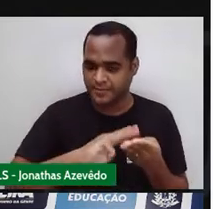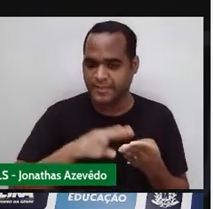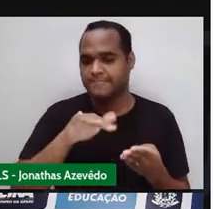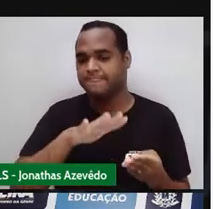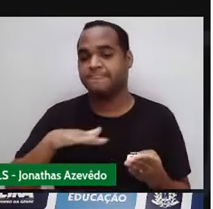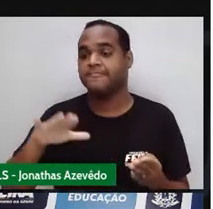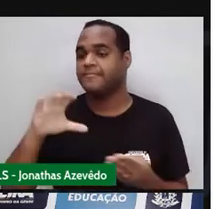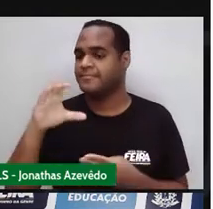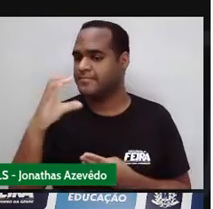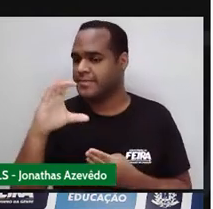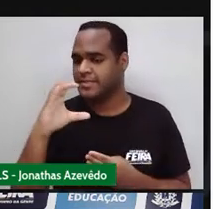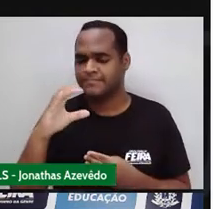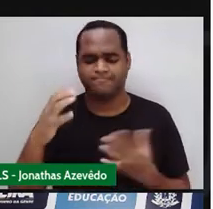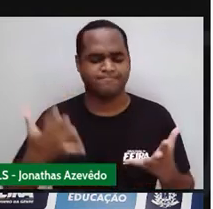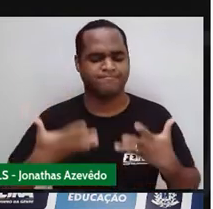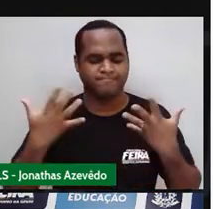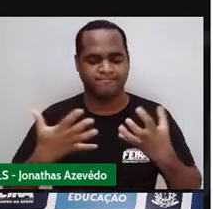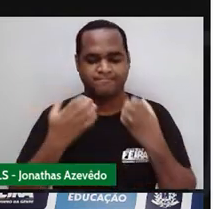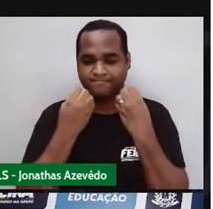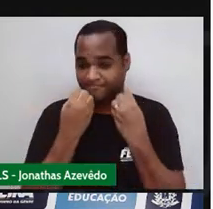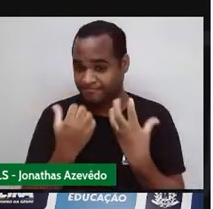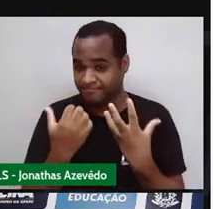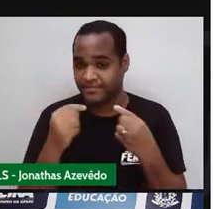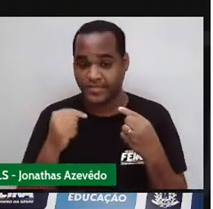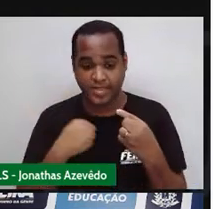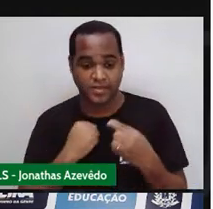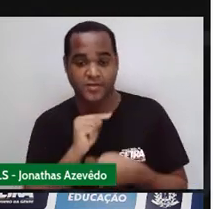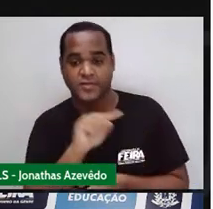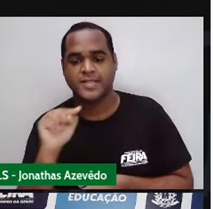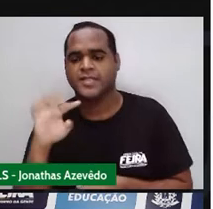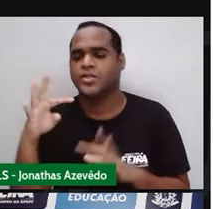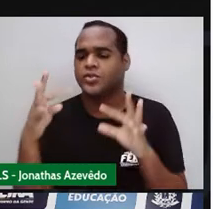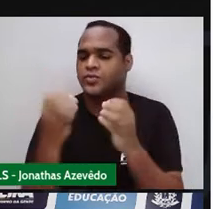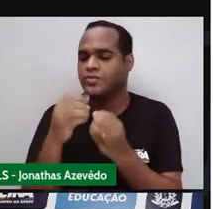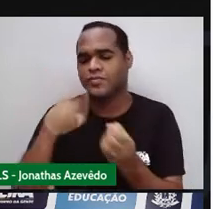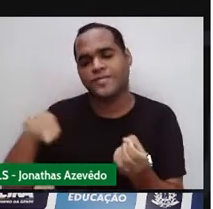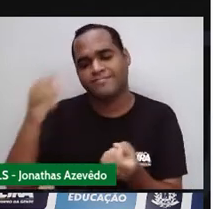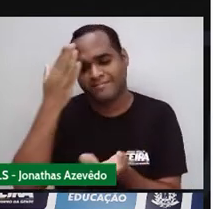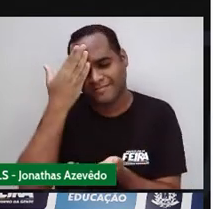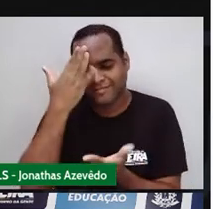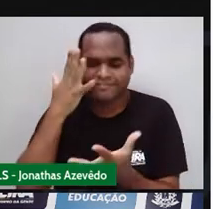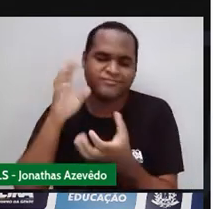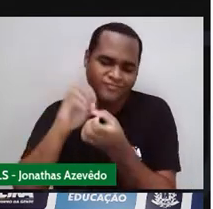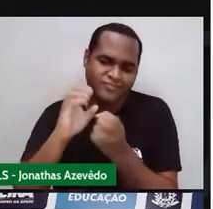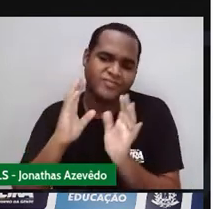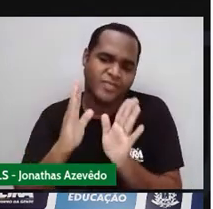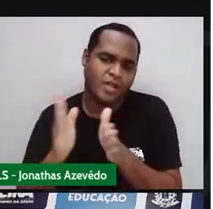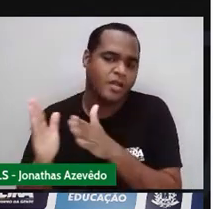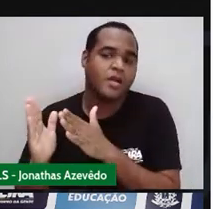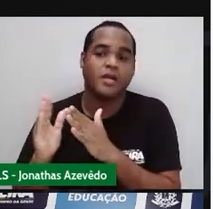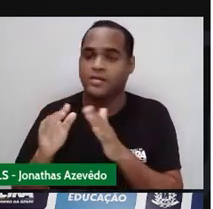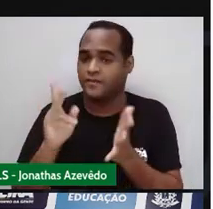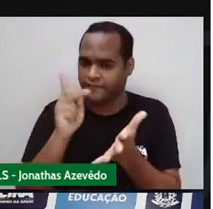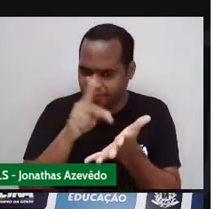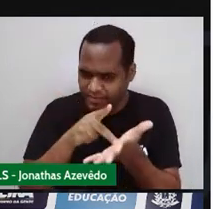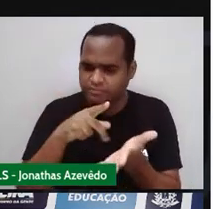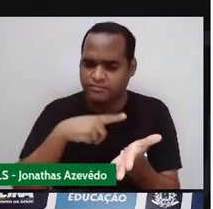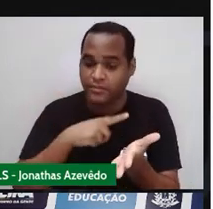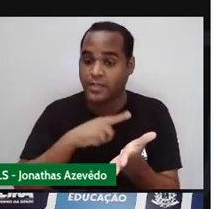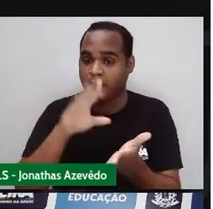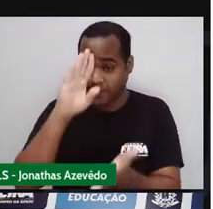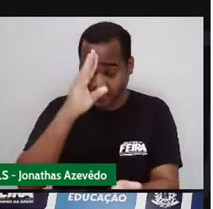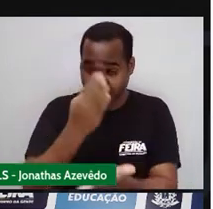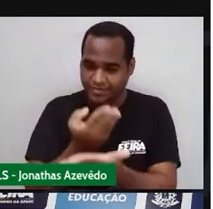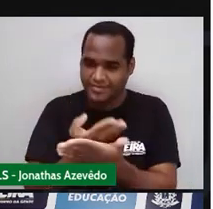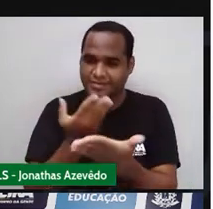encantadora, disso eu, você, todos nós sabemos, não é verdade? Bom, eu acredito que você